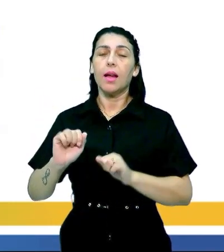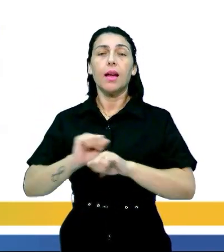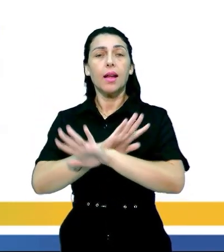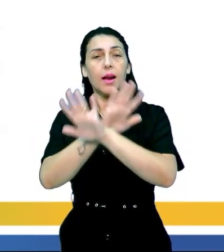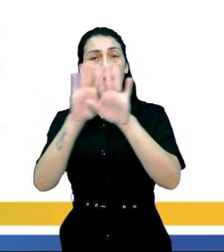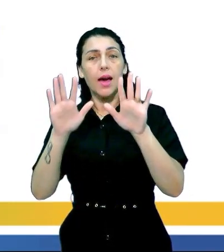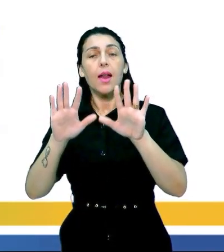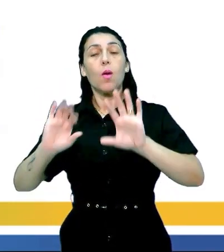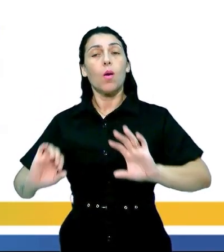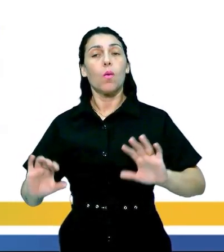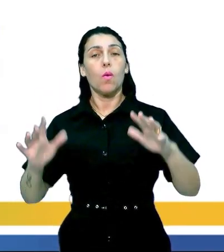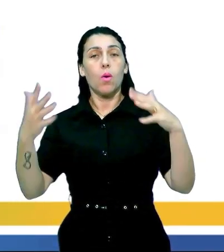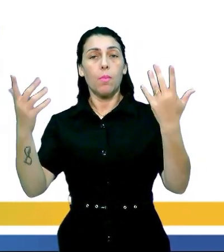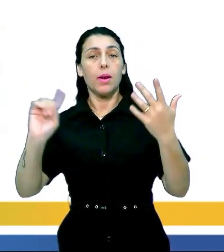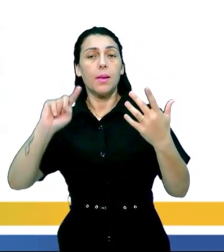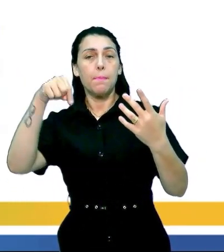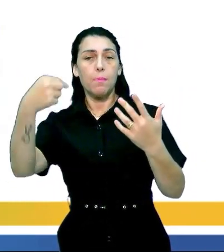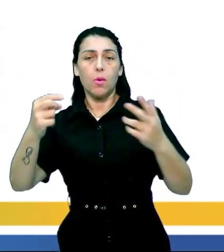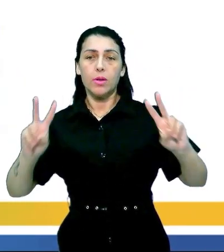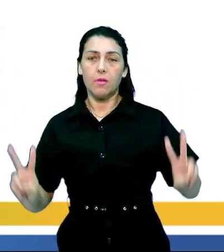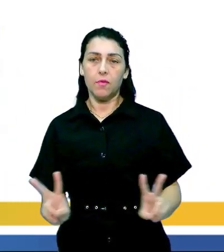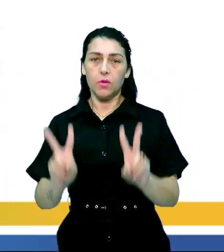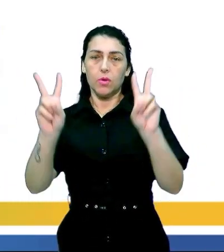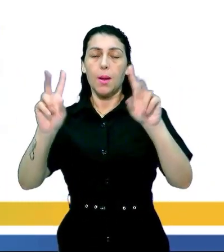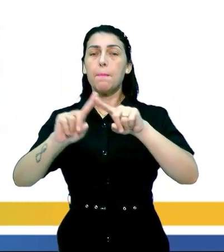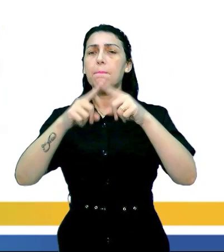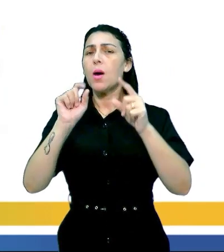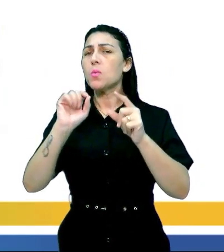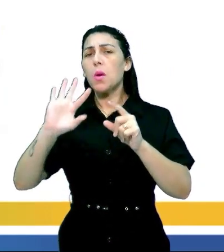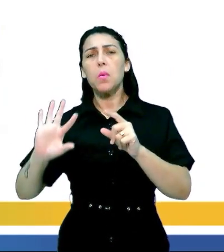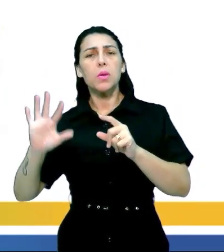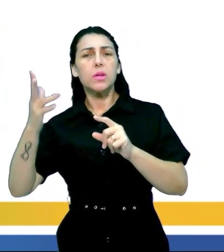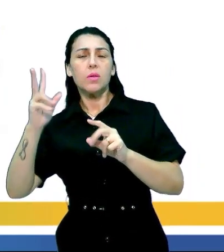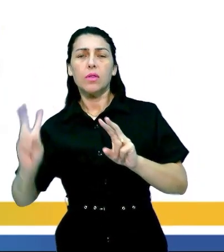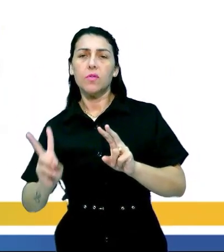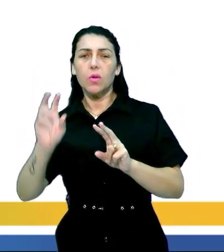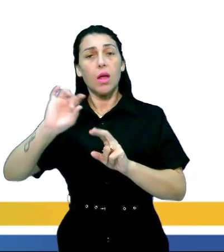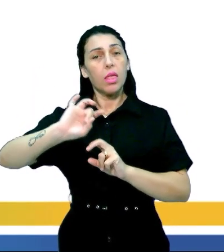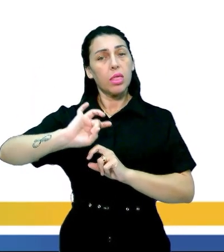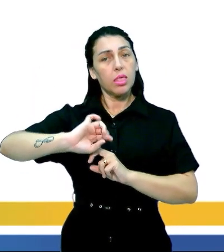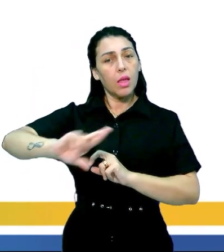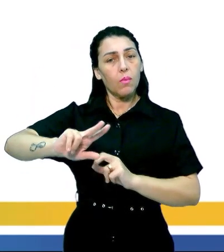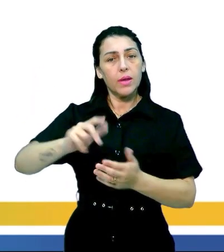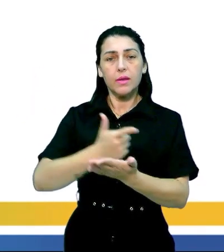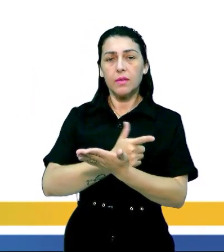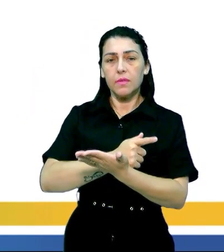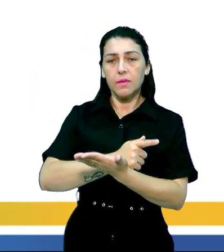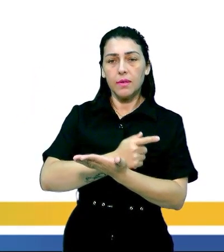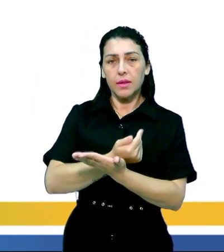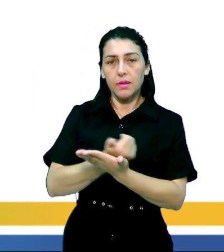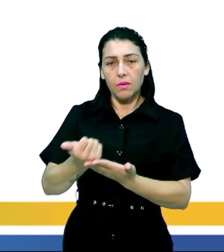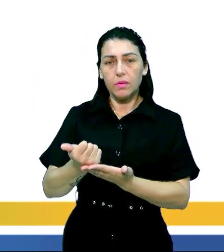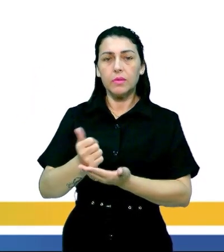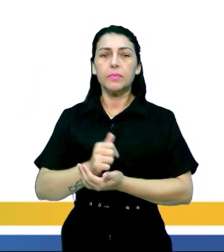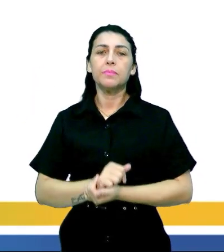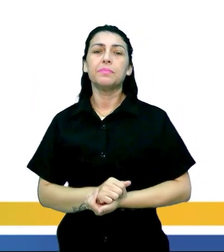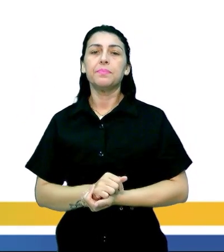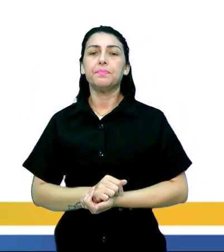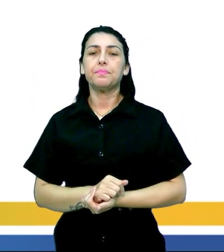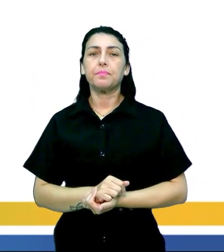claro que isso é uma comemoração pós vitória mas o que atestou a vitória não foi essa ação então não pode ser a letra a